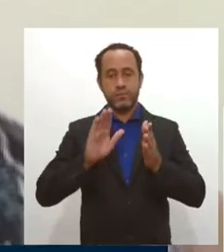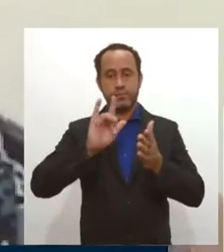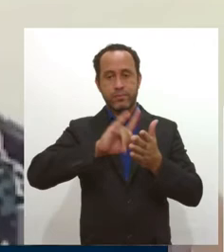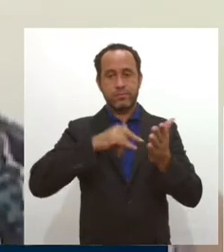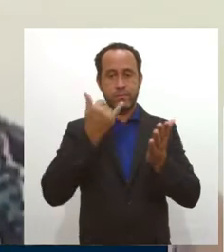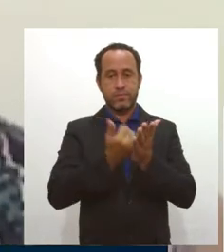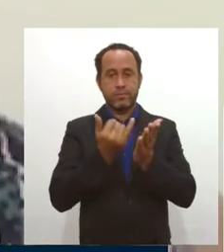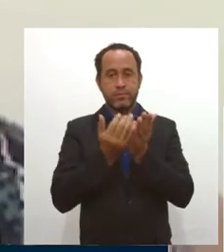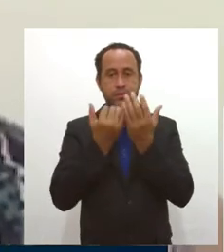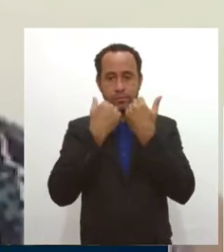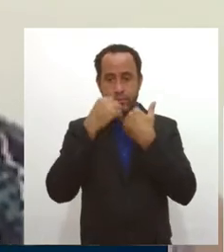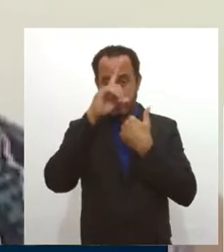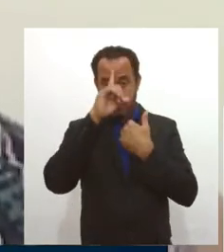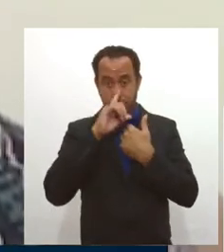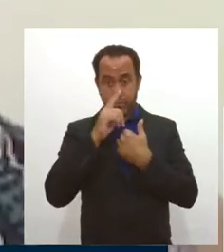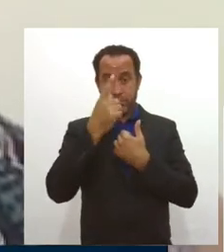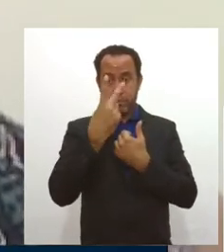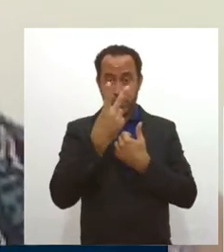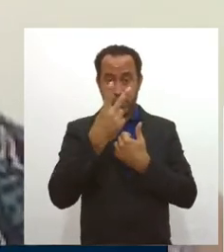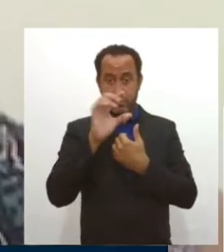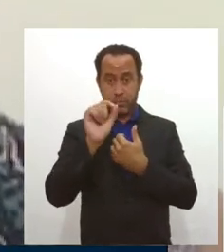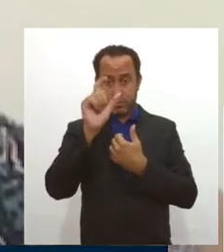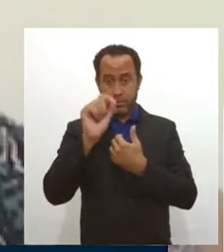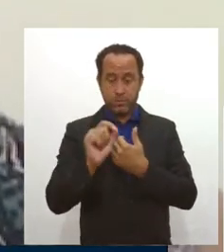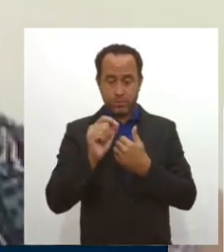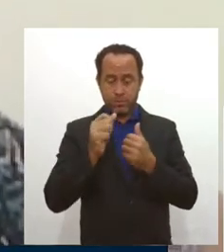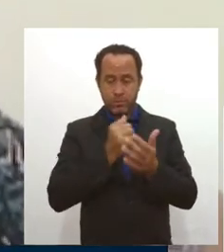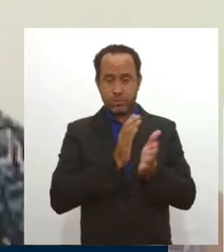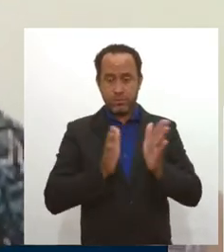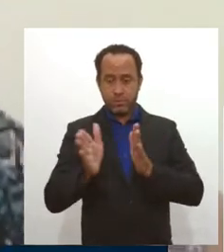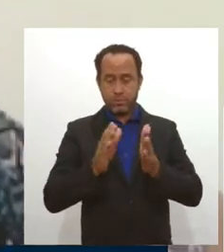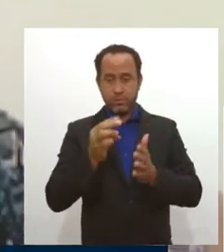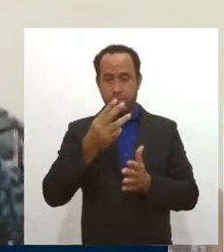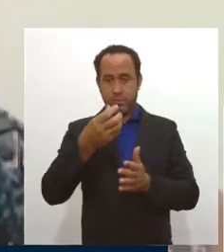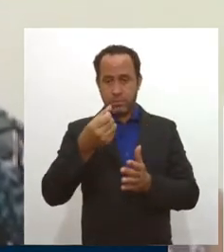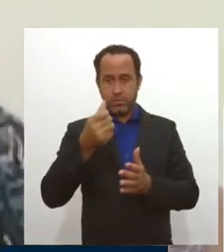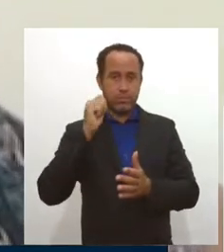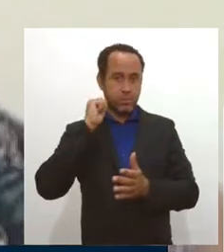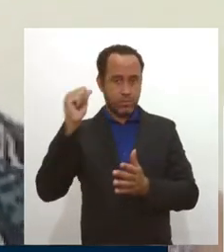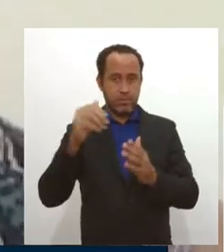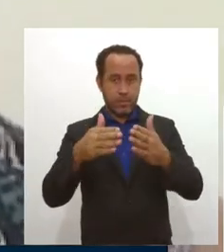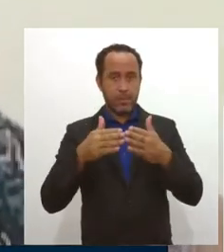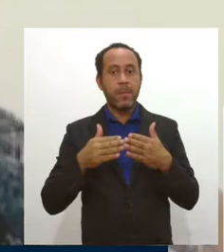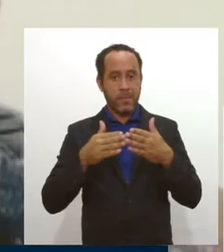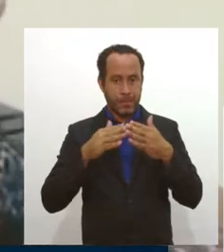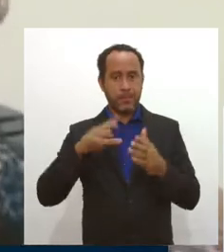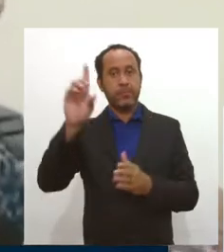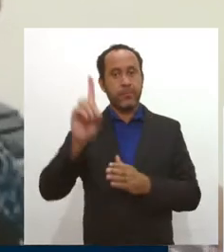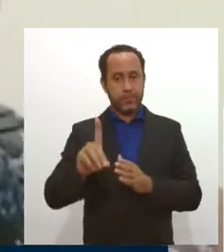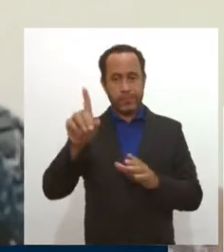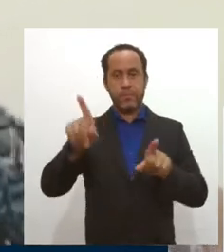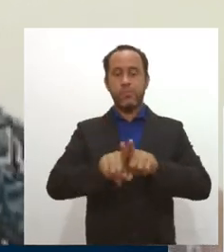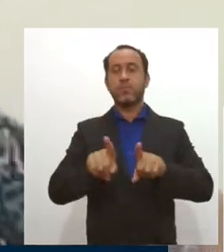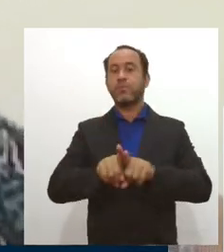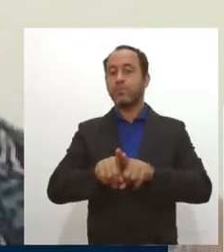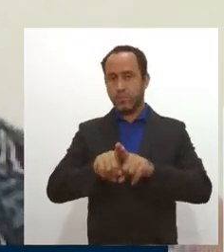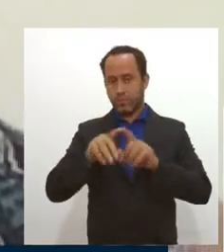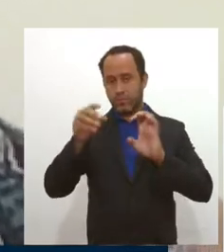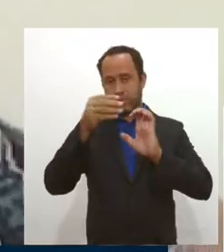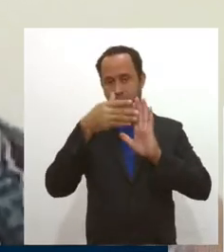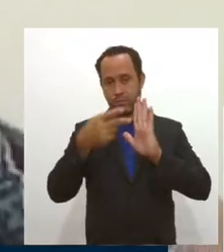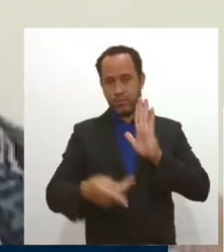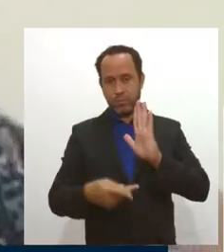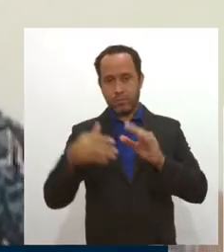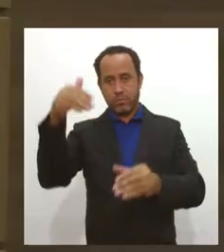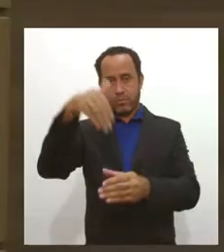milho, no valor de 2%, que vence no dia 30 de abril. Ela pediu à mesa diretor o encaminhamento da moção para a pauta